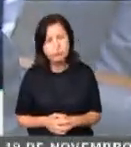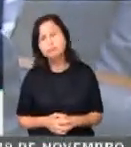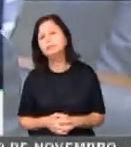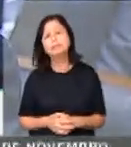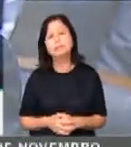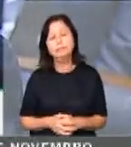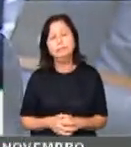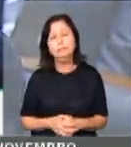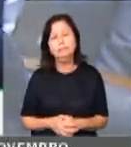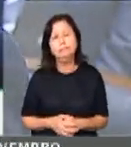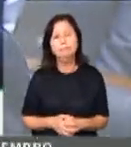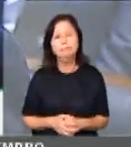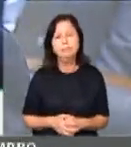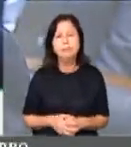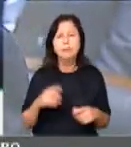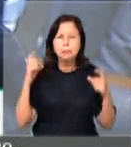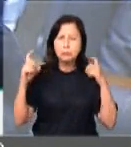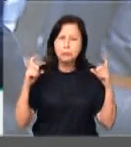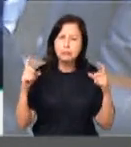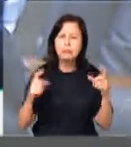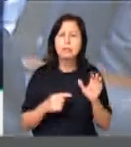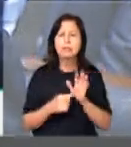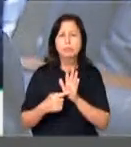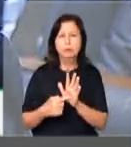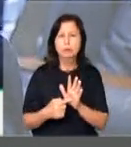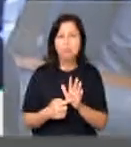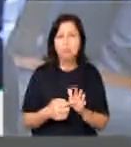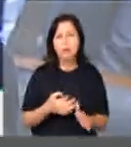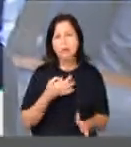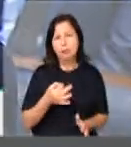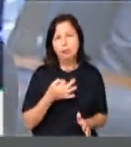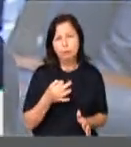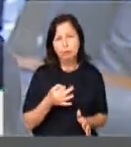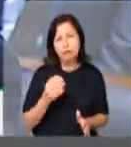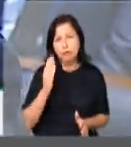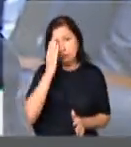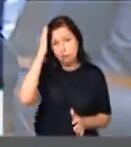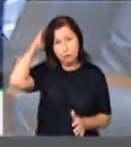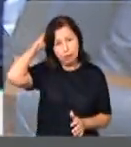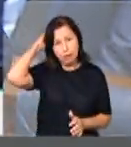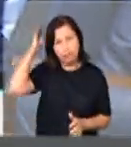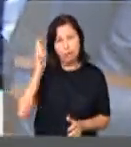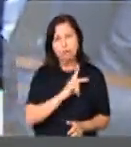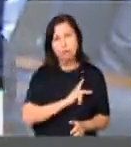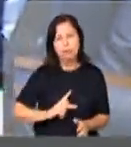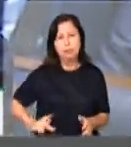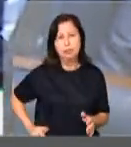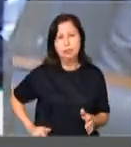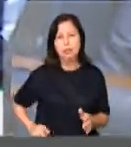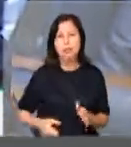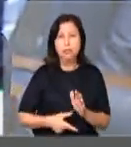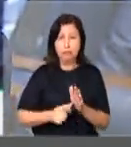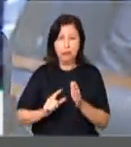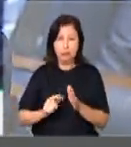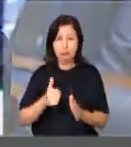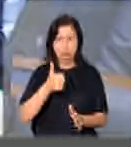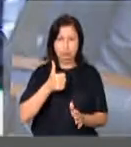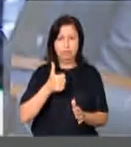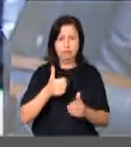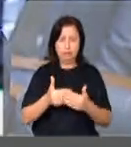trazer uma preocupação, porque o presidente Temer, antes ainda do primeiro turno,